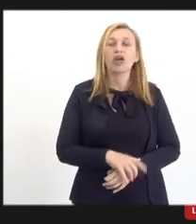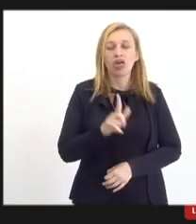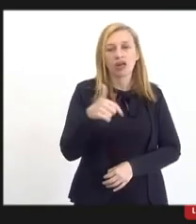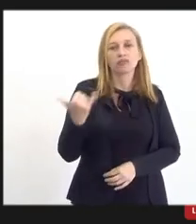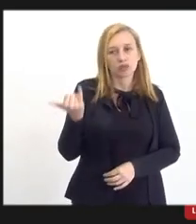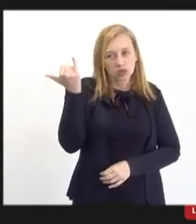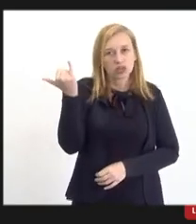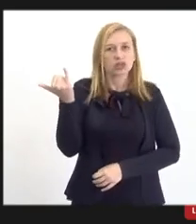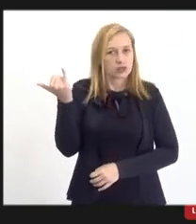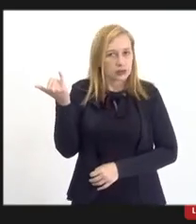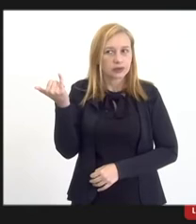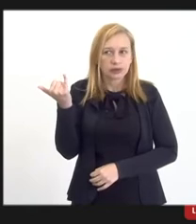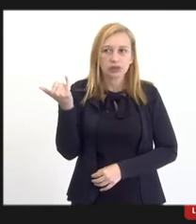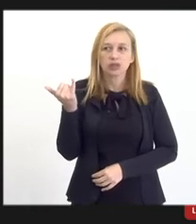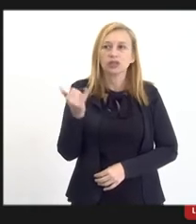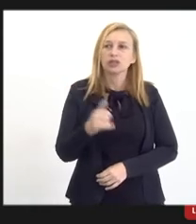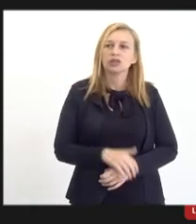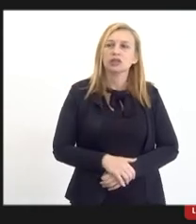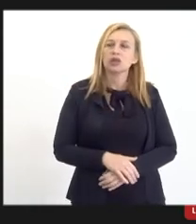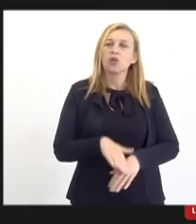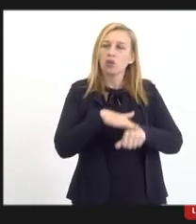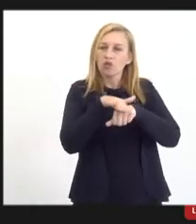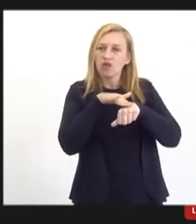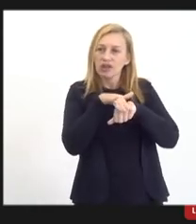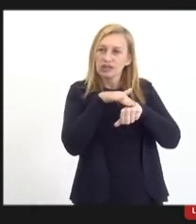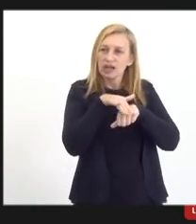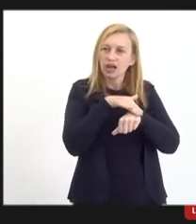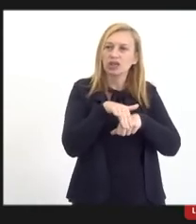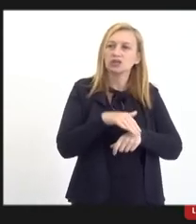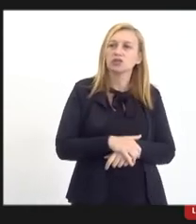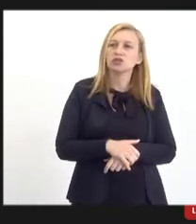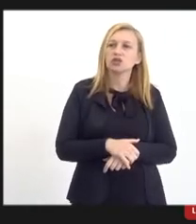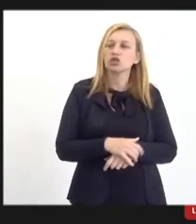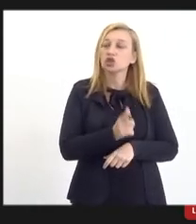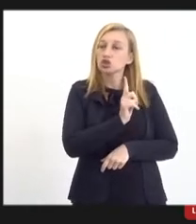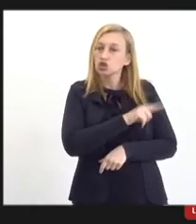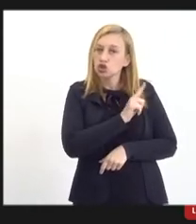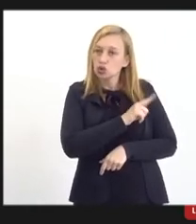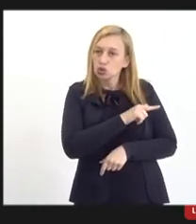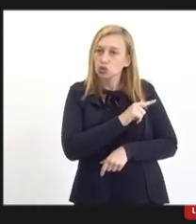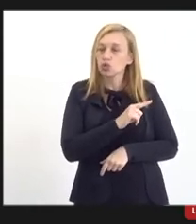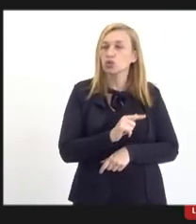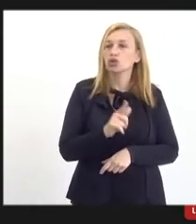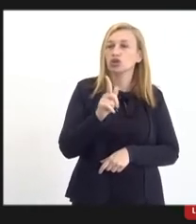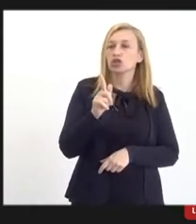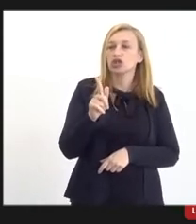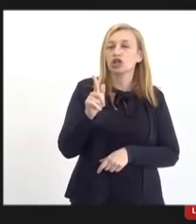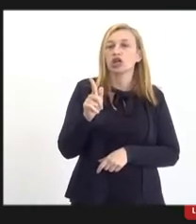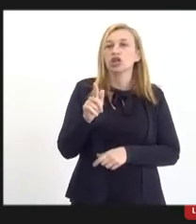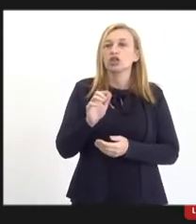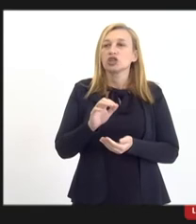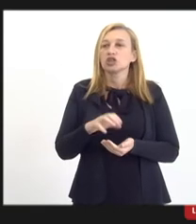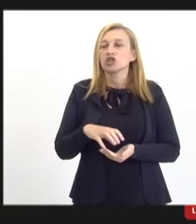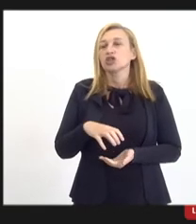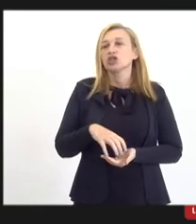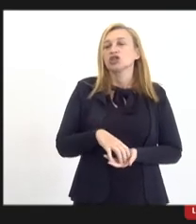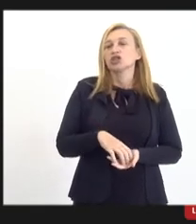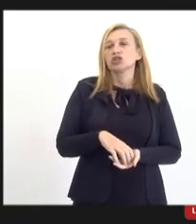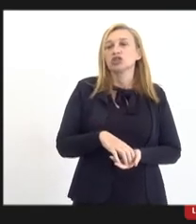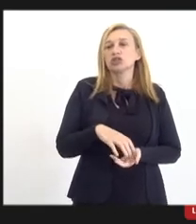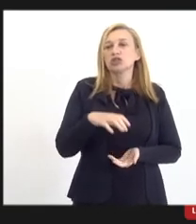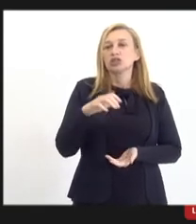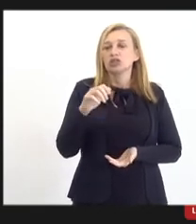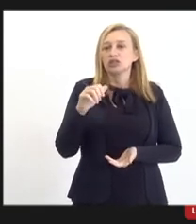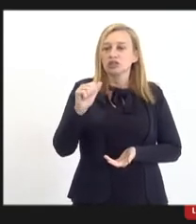importante. Eu tenho até, inclusive, conversado com o gestor do Porto de Angra, que também é gestor do Porto de